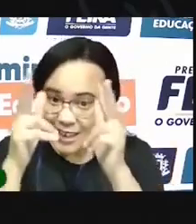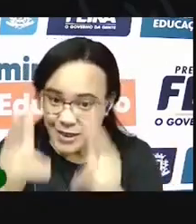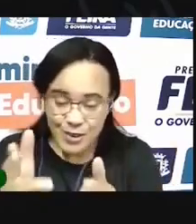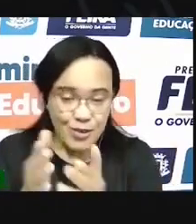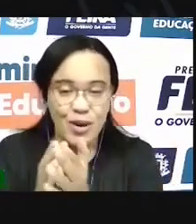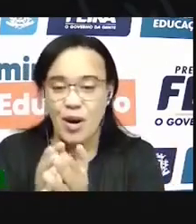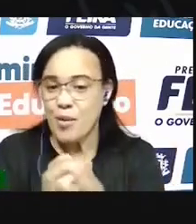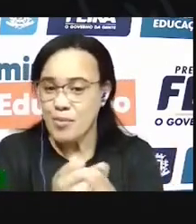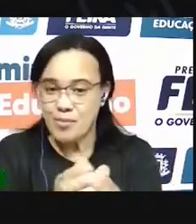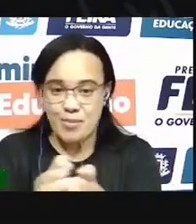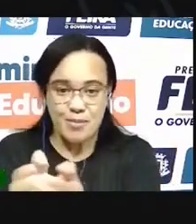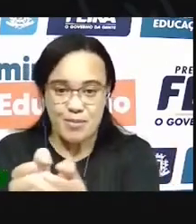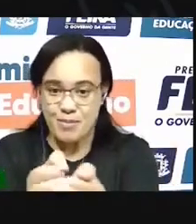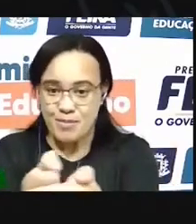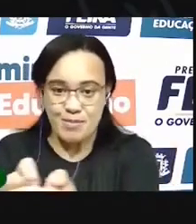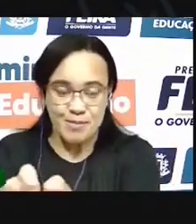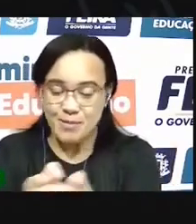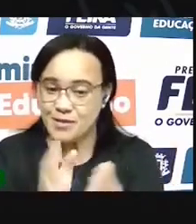seu?